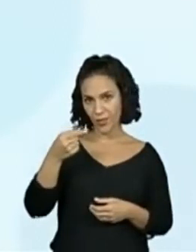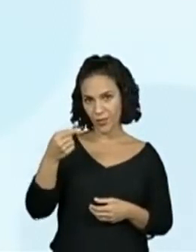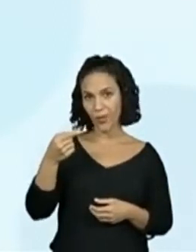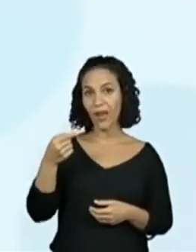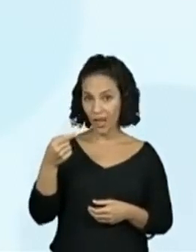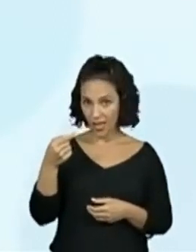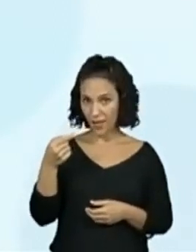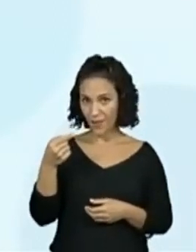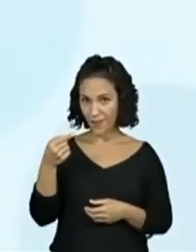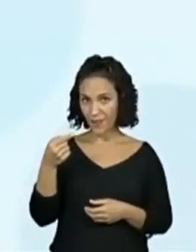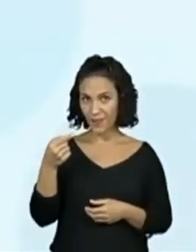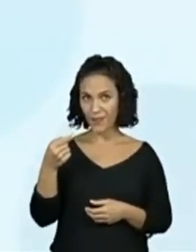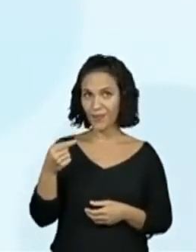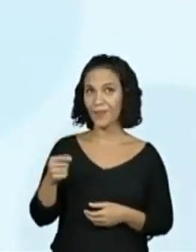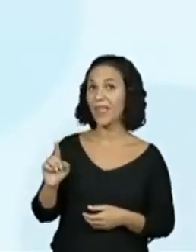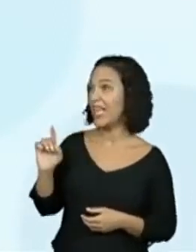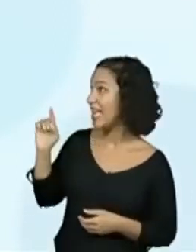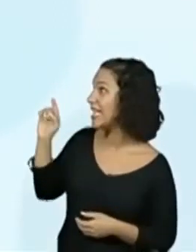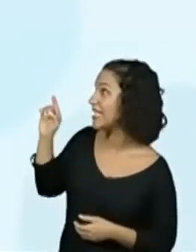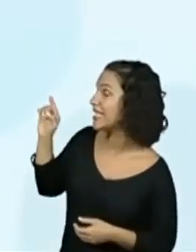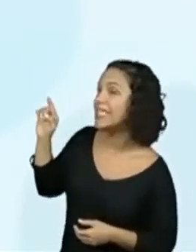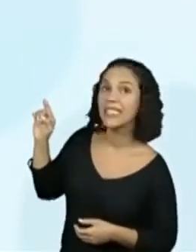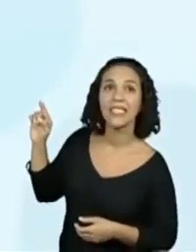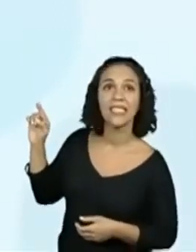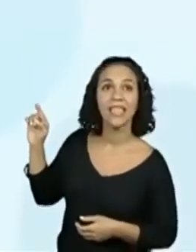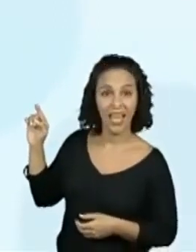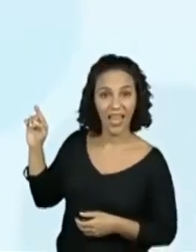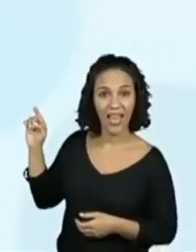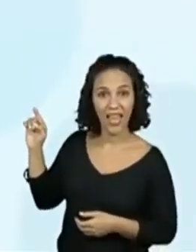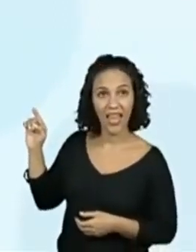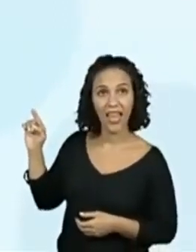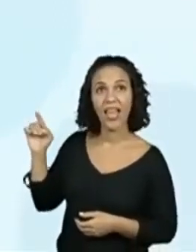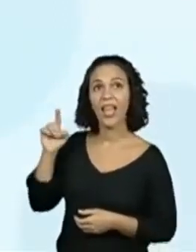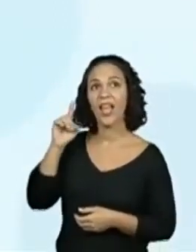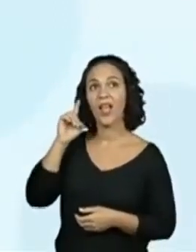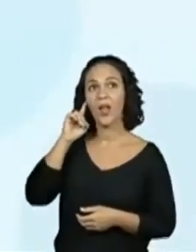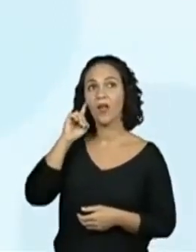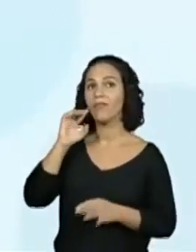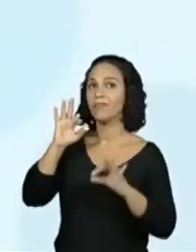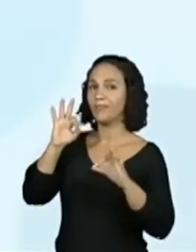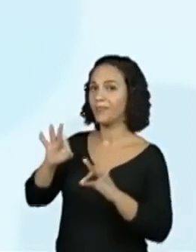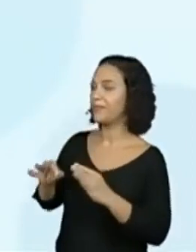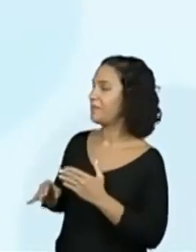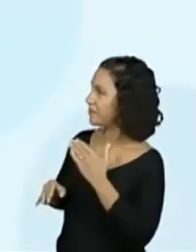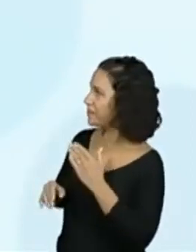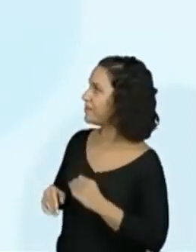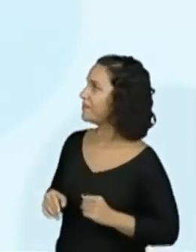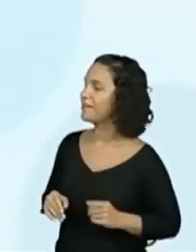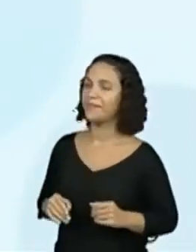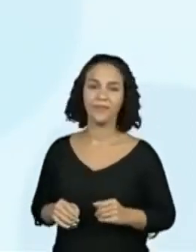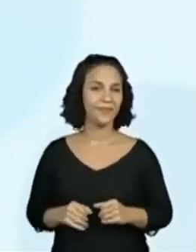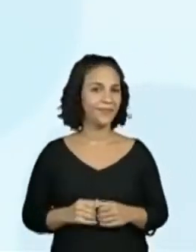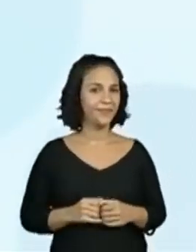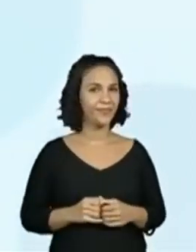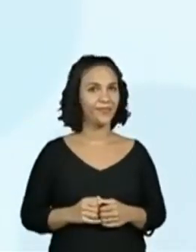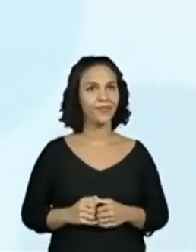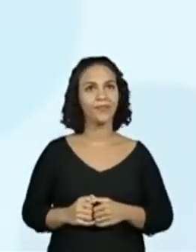Ó, legal. Esse aqui? Então, vamos lá, ó. Aqui eu vou ligar, tá? Então, nós sabemos que é esse aqui.